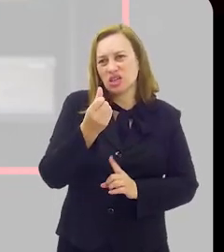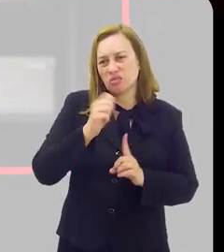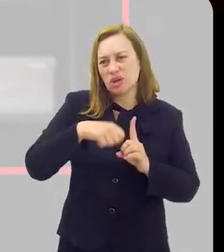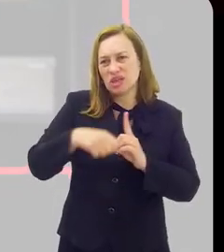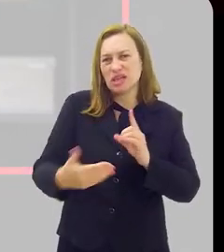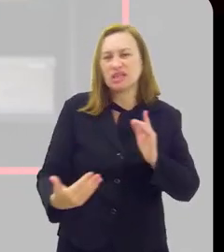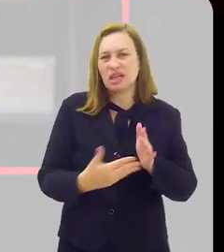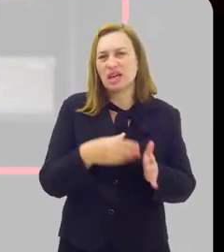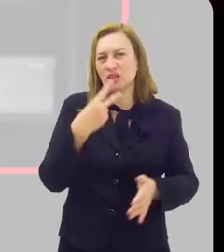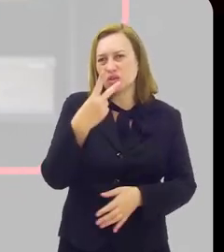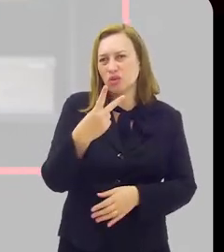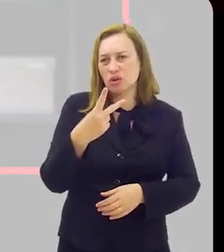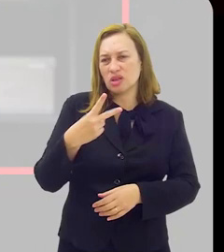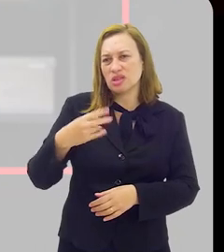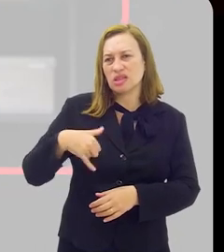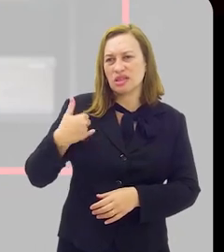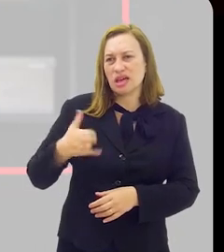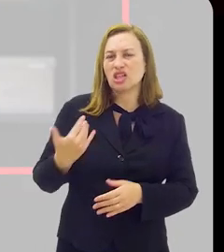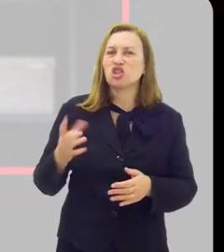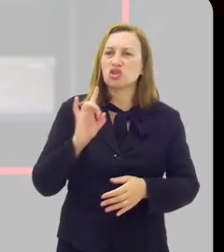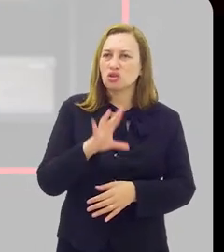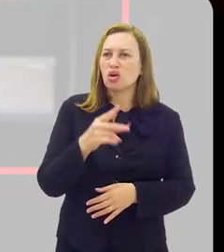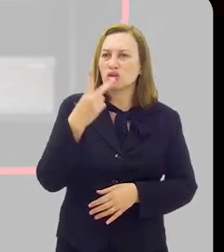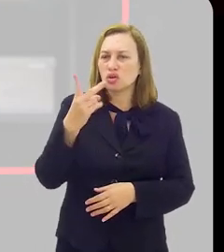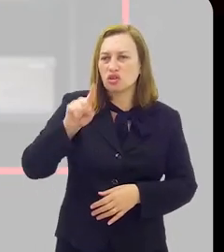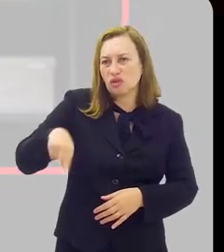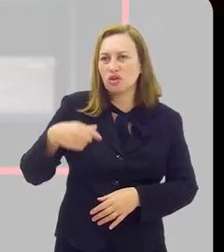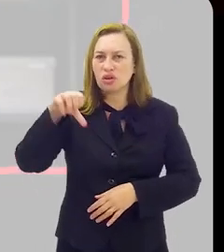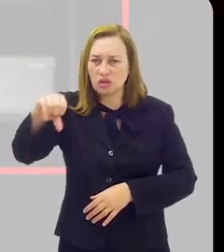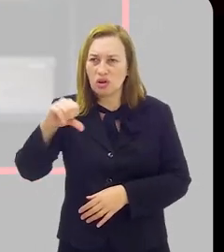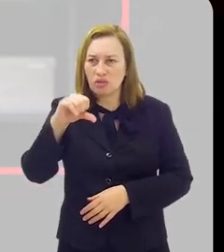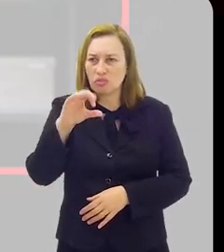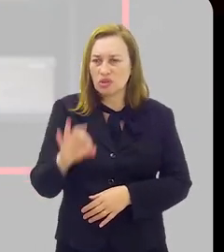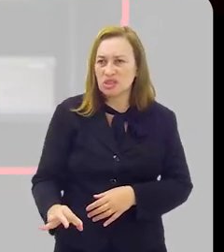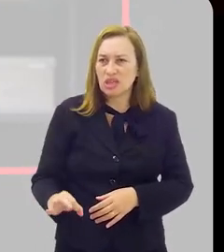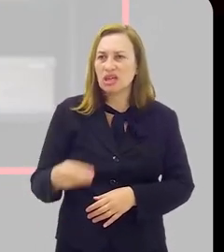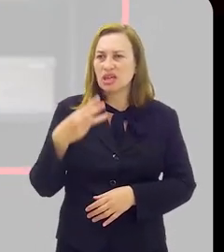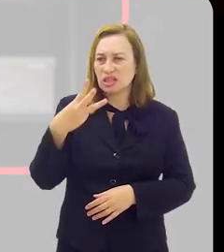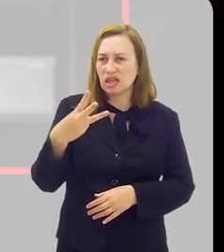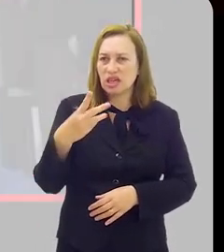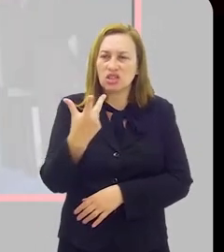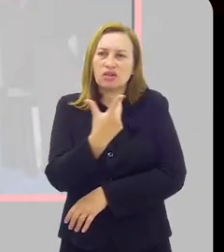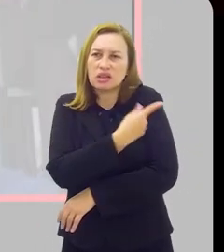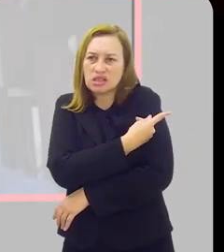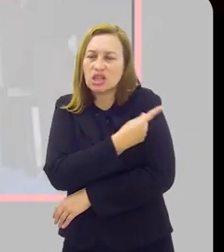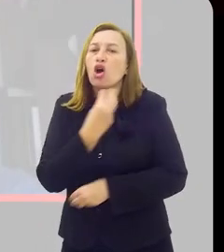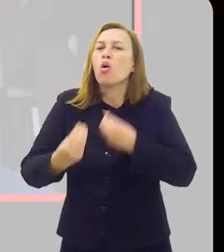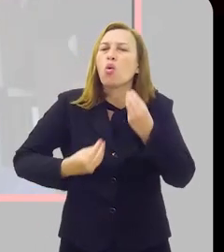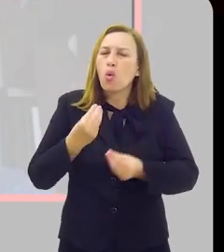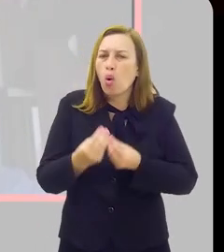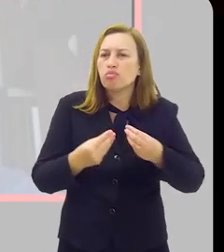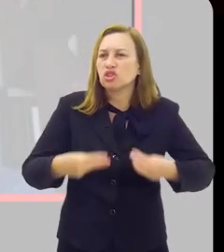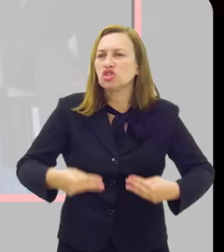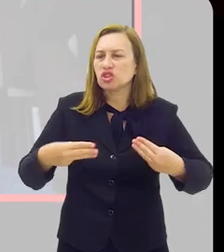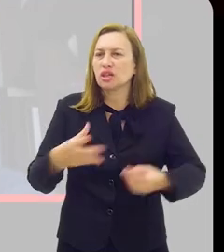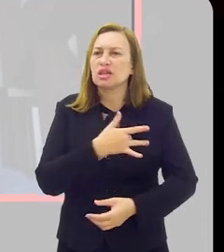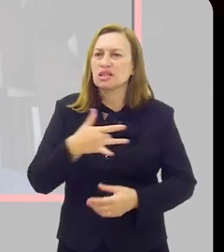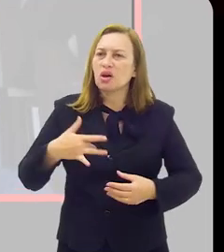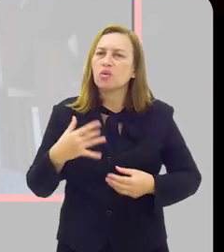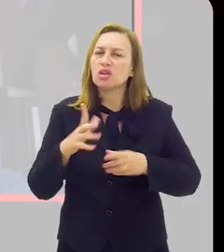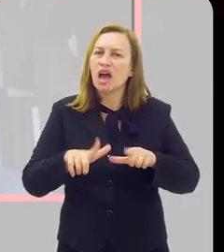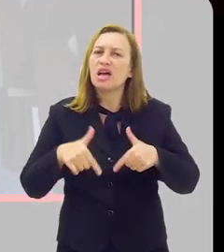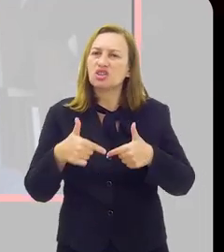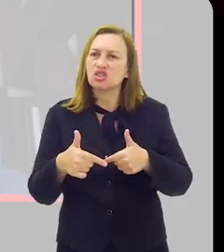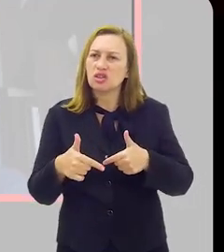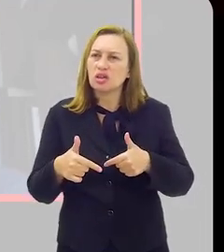2 anos, só 2,9% deles tomaram as 3 doses. Como o Ministério da Saúde pode agir,